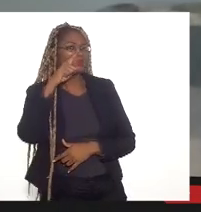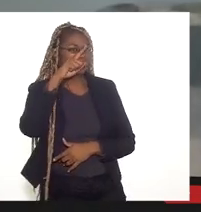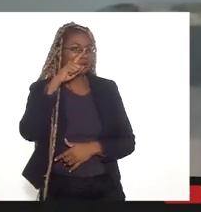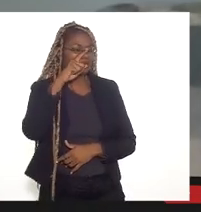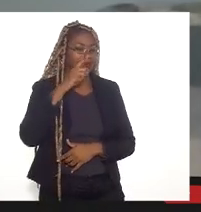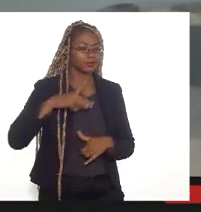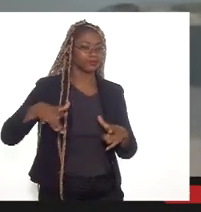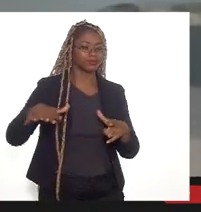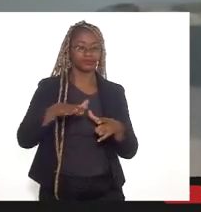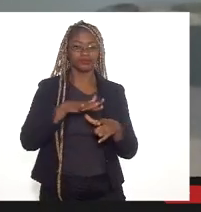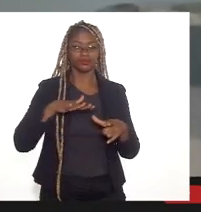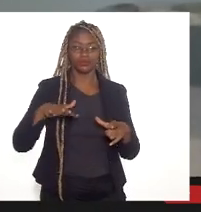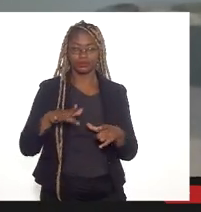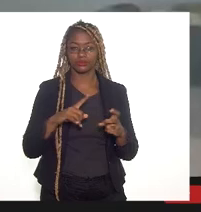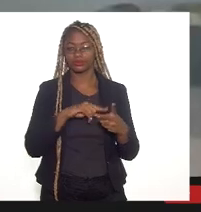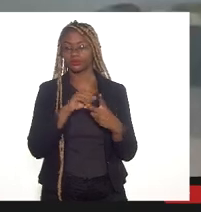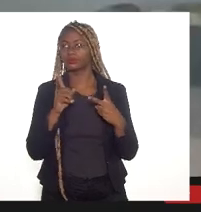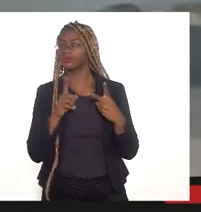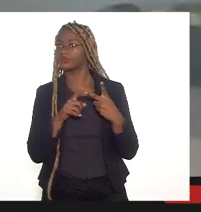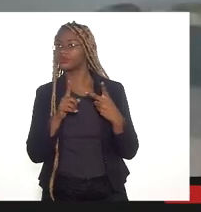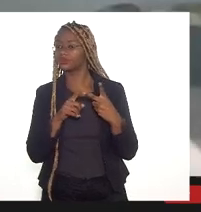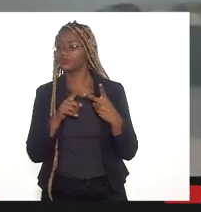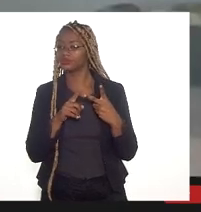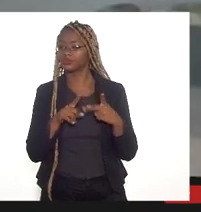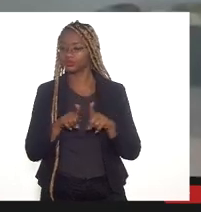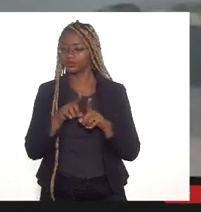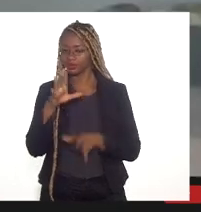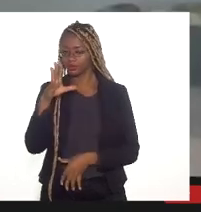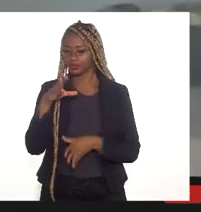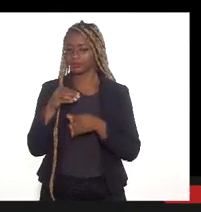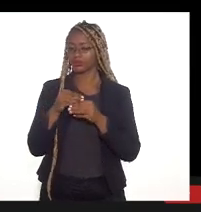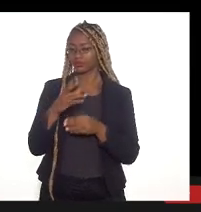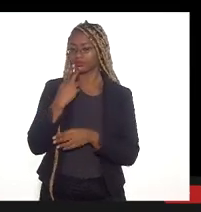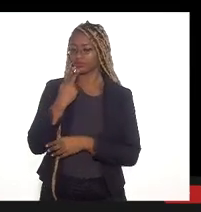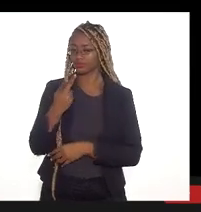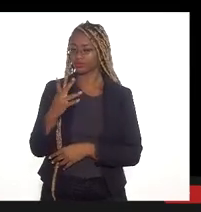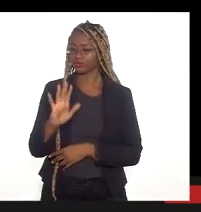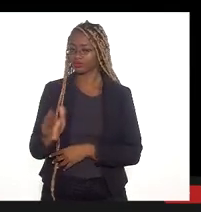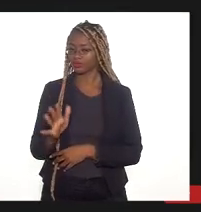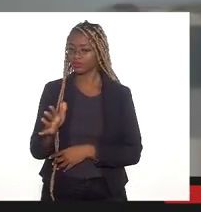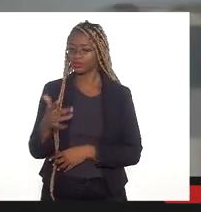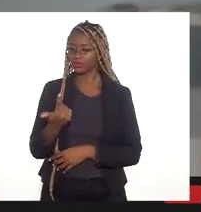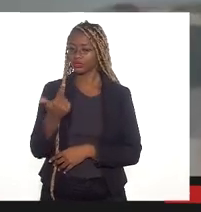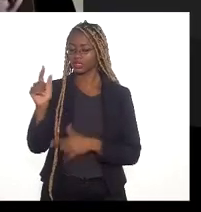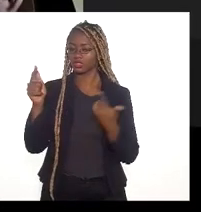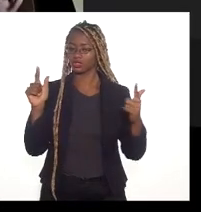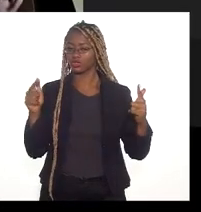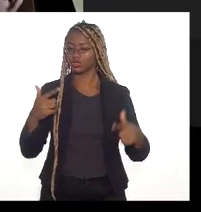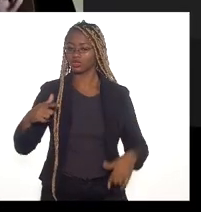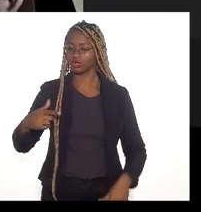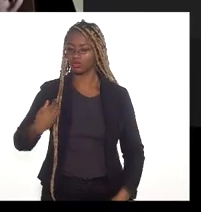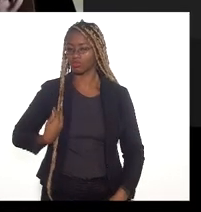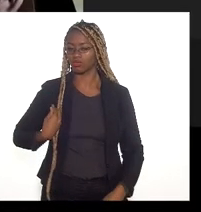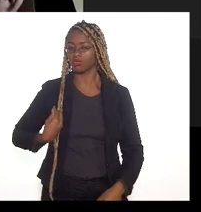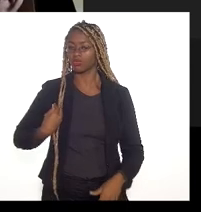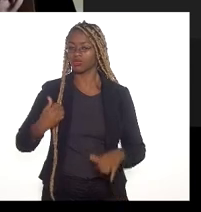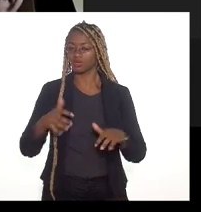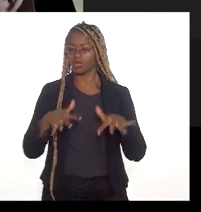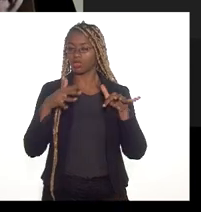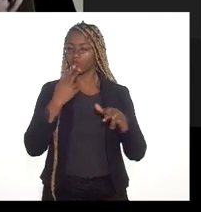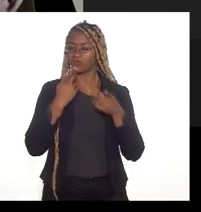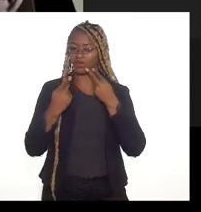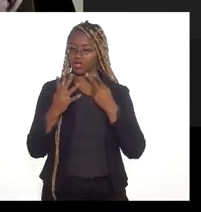sugestão. Segunda sugestão, corroborando o que eu falei e o os demais membros aqui dessa audiência falaram, a